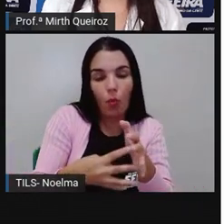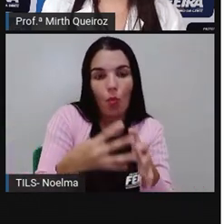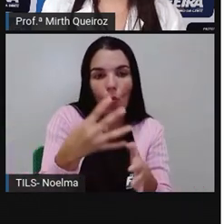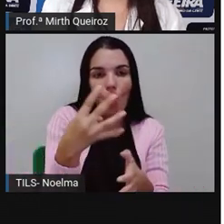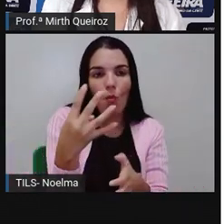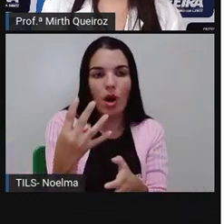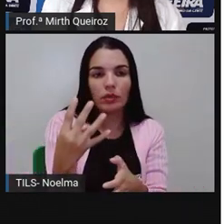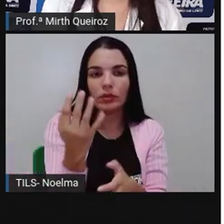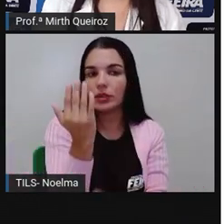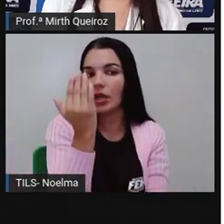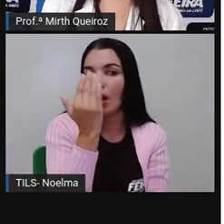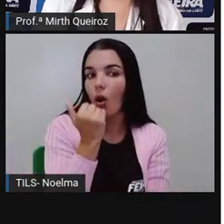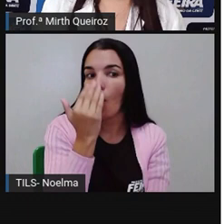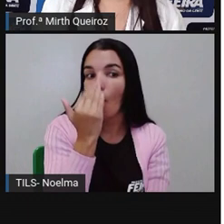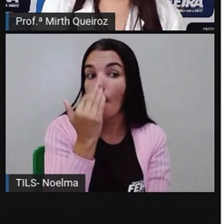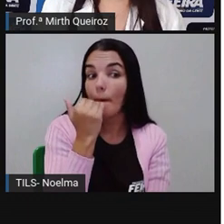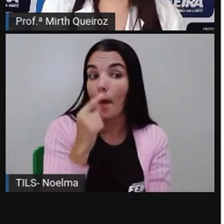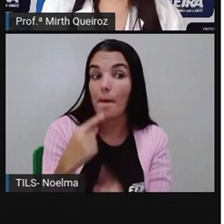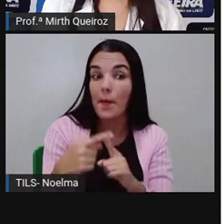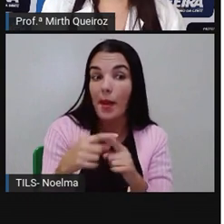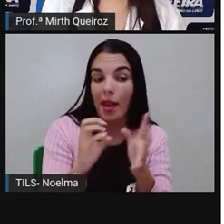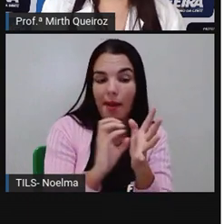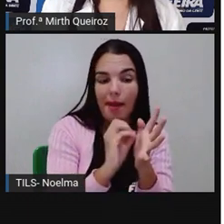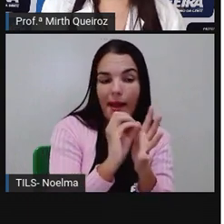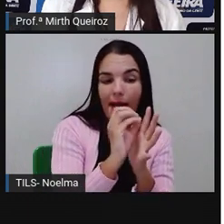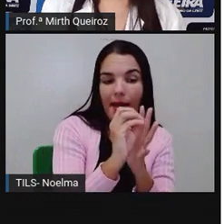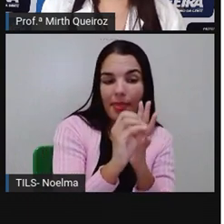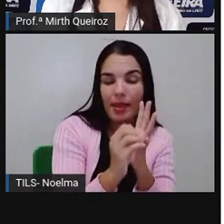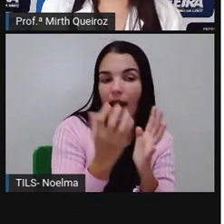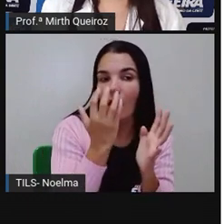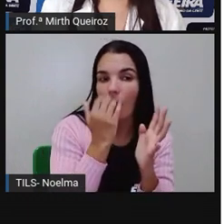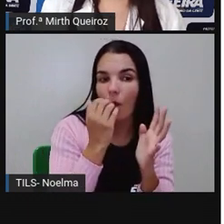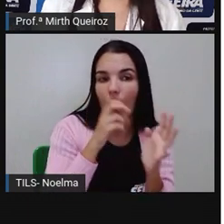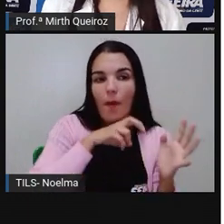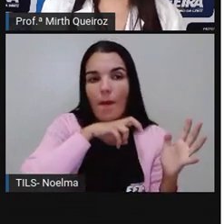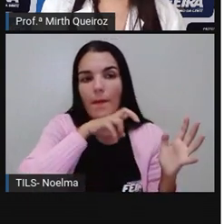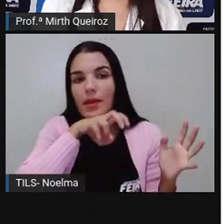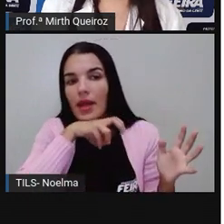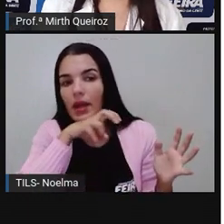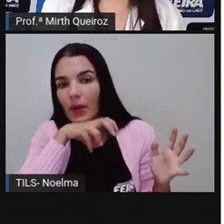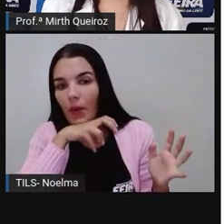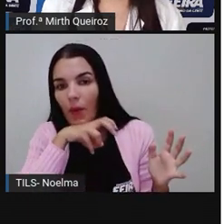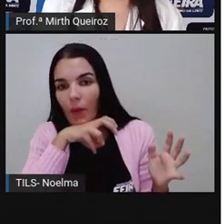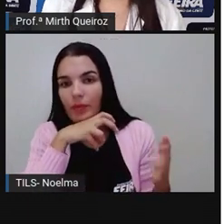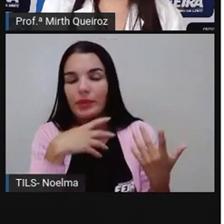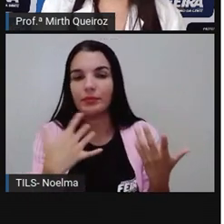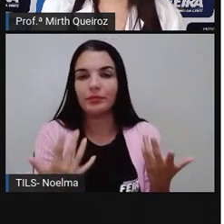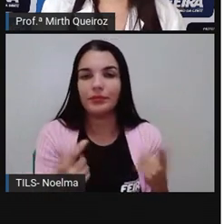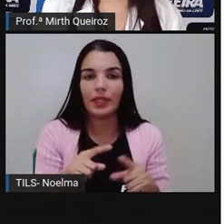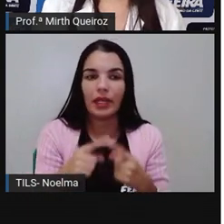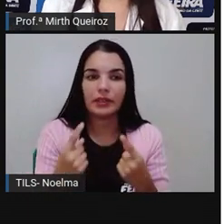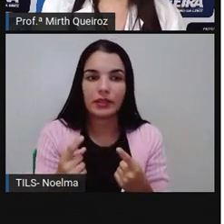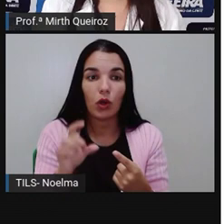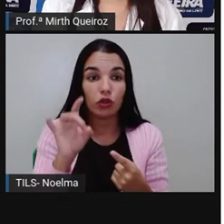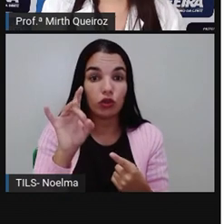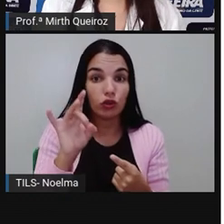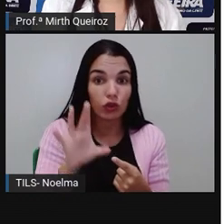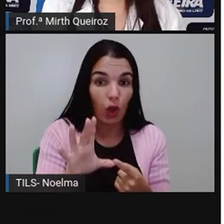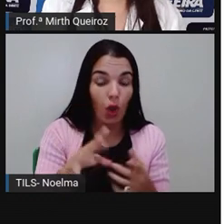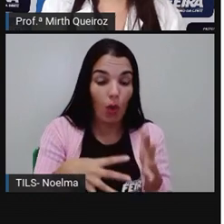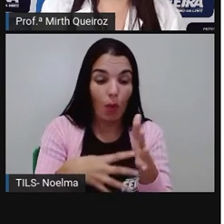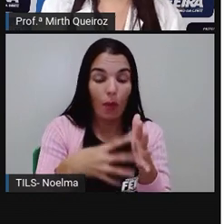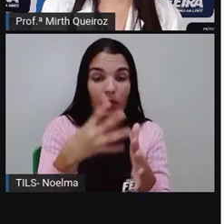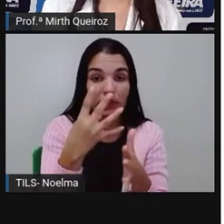quarto consumidor aí dessa cadeia alimentar. Então, o gavião, ele só vai ser um consumidor